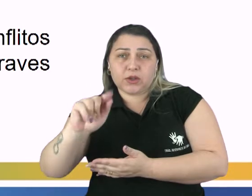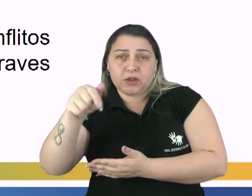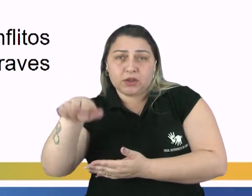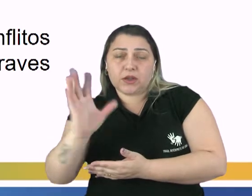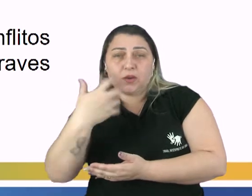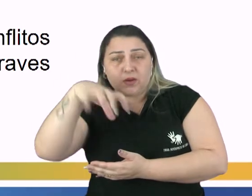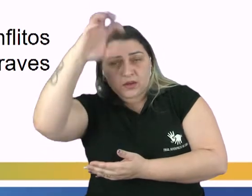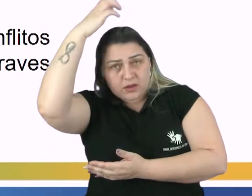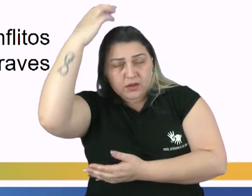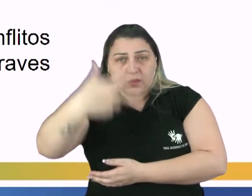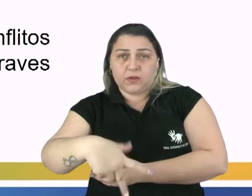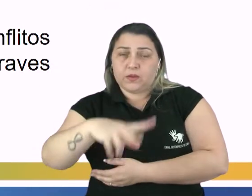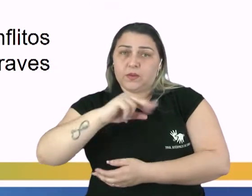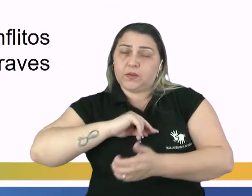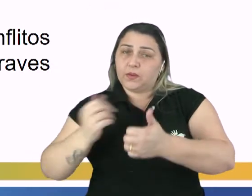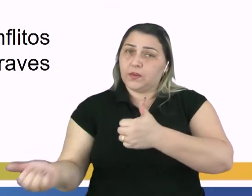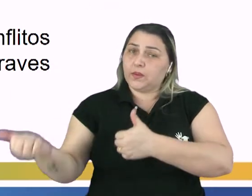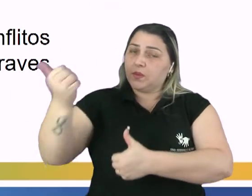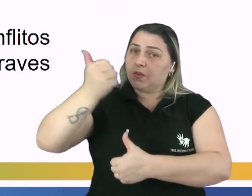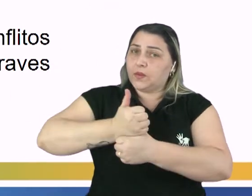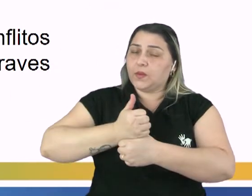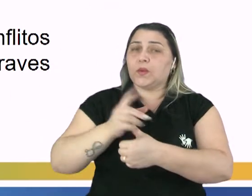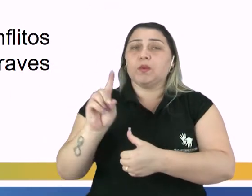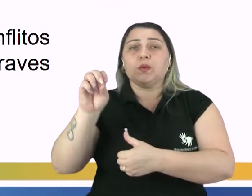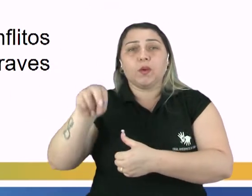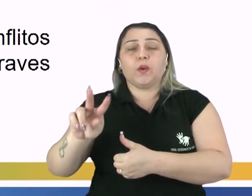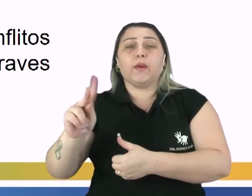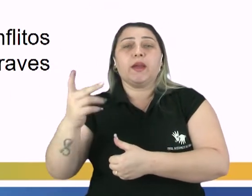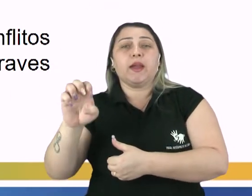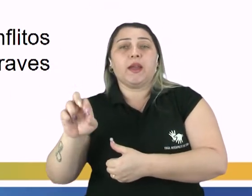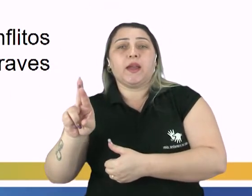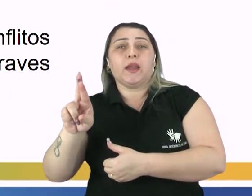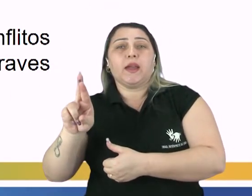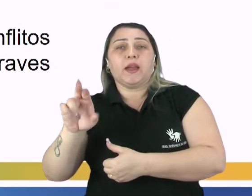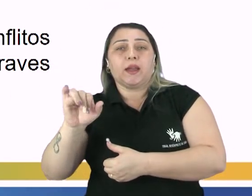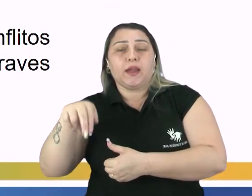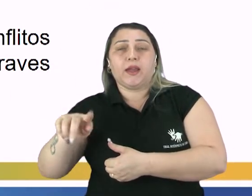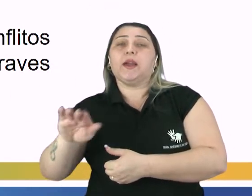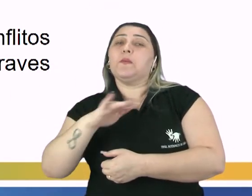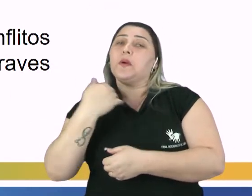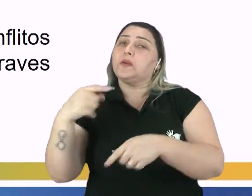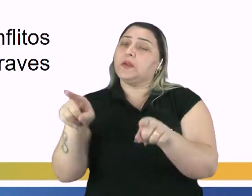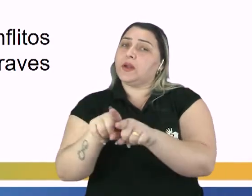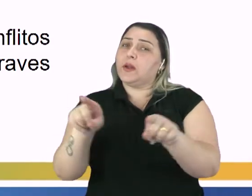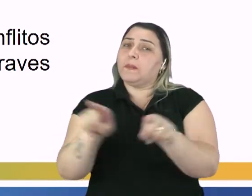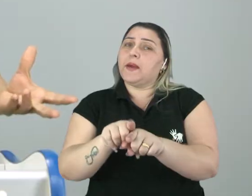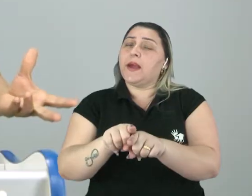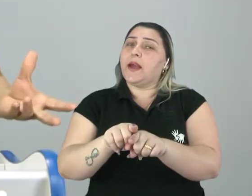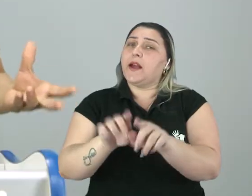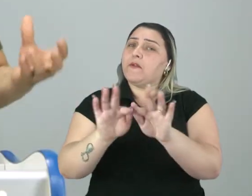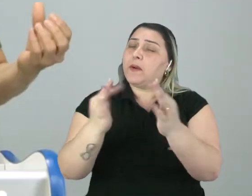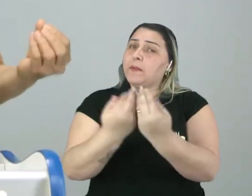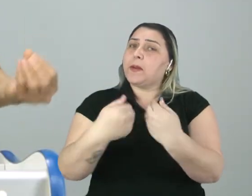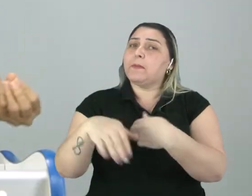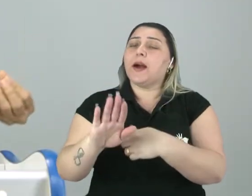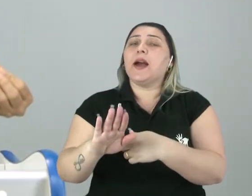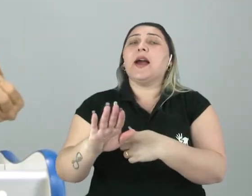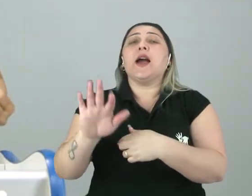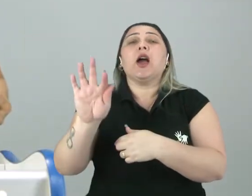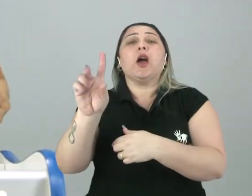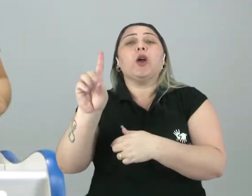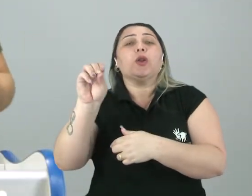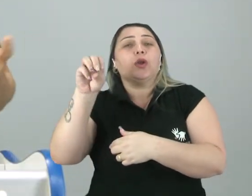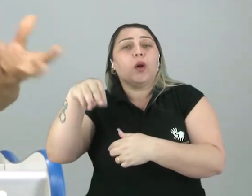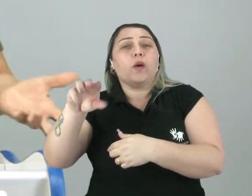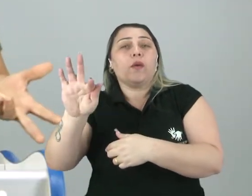muito cedo. O seu sucessor, Dom Henrique I, faleceu também muito cedo. E aí o parente mais próximo era Dom Felipe